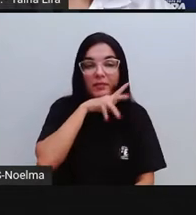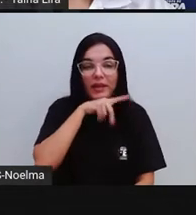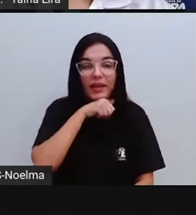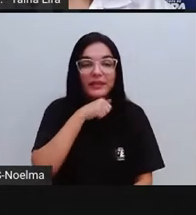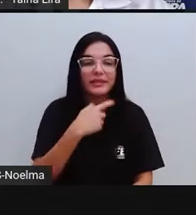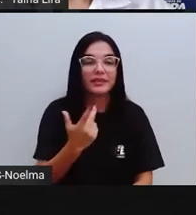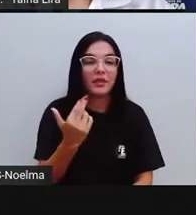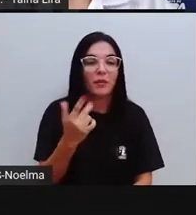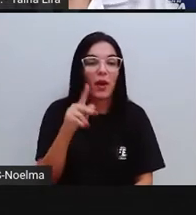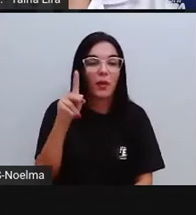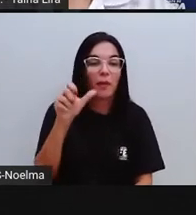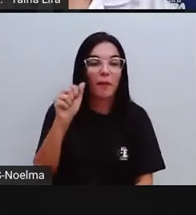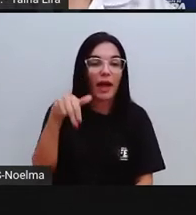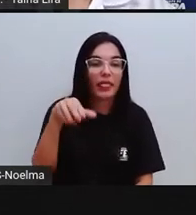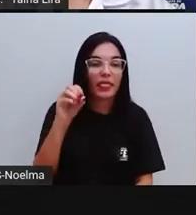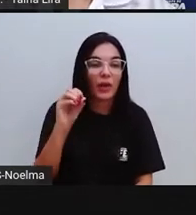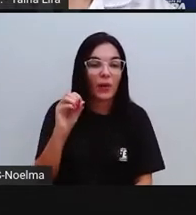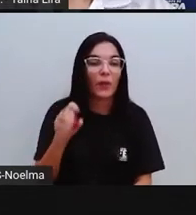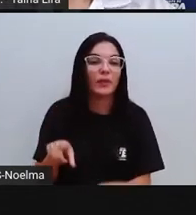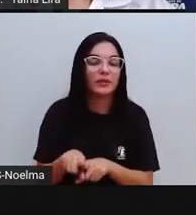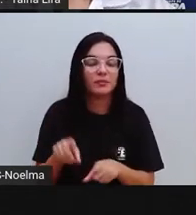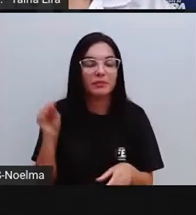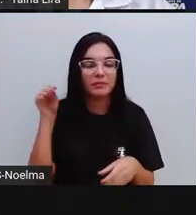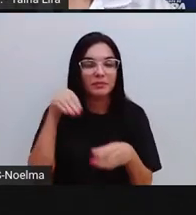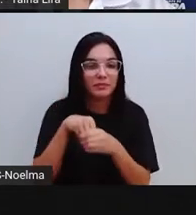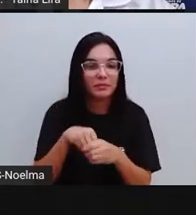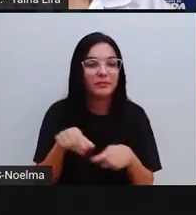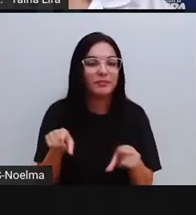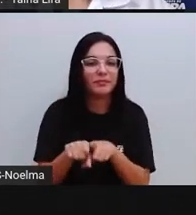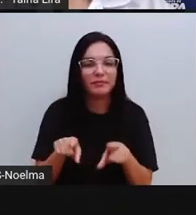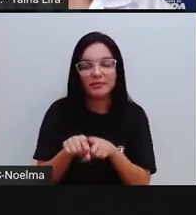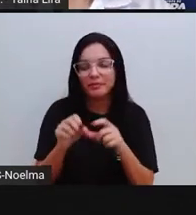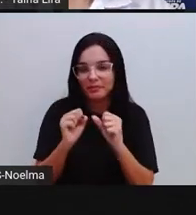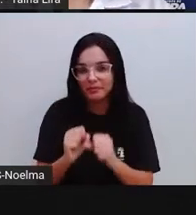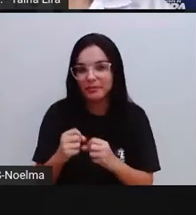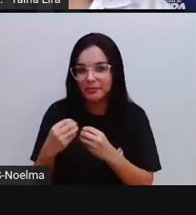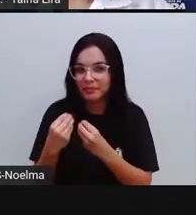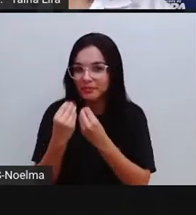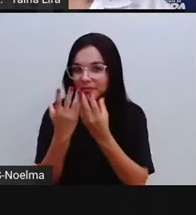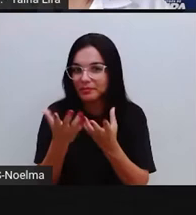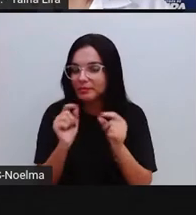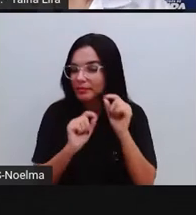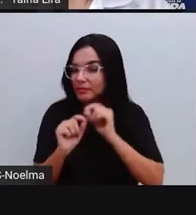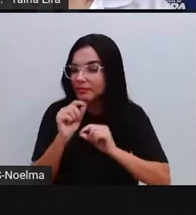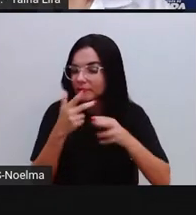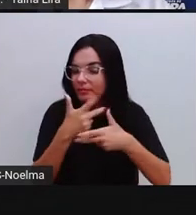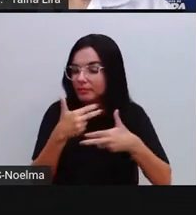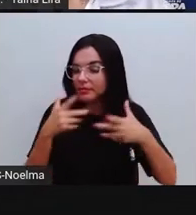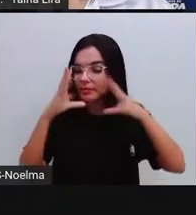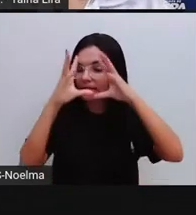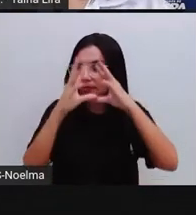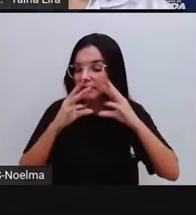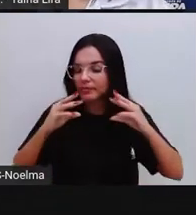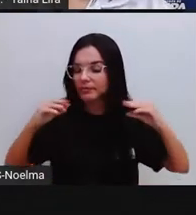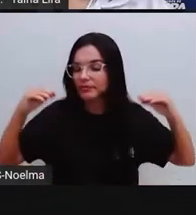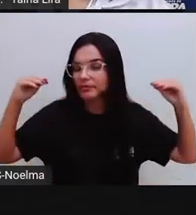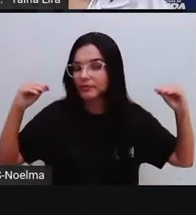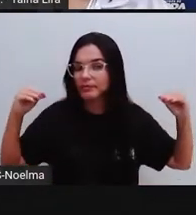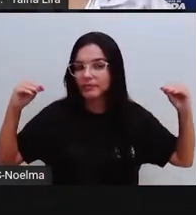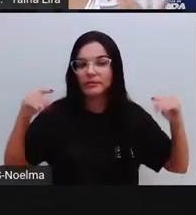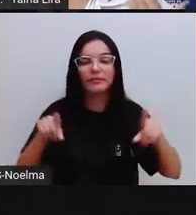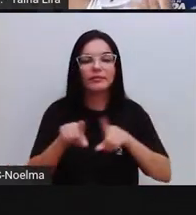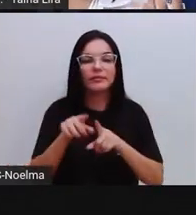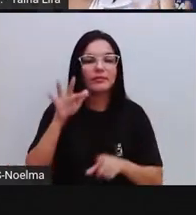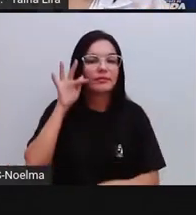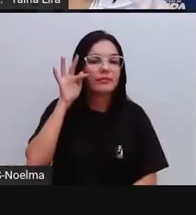animais, não foi? Ela também pode trazer ali, seres espirituais, tá? A fauna e a